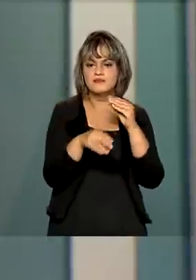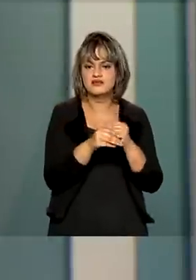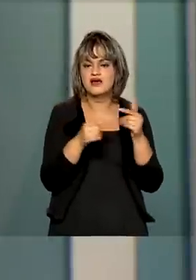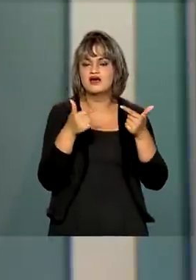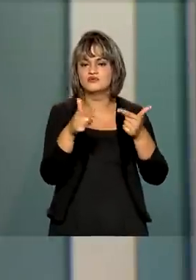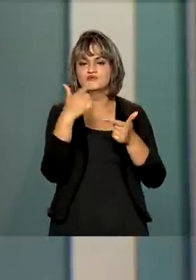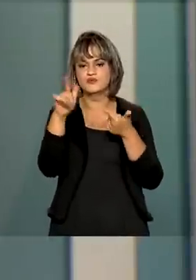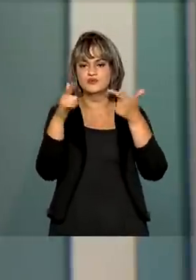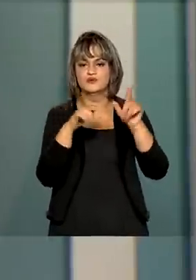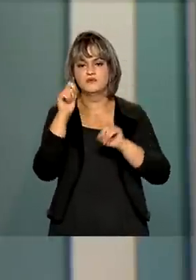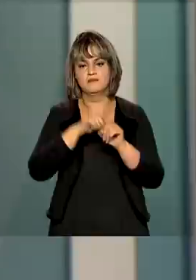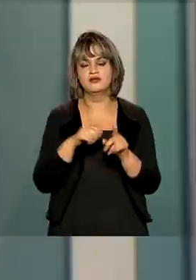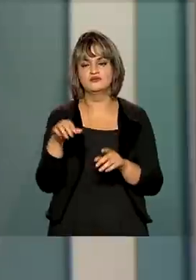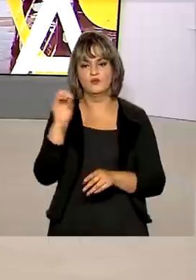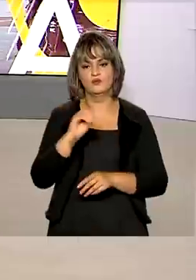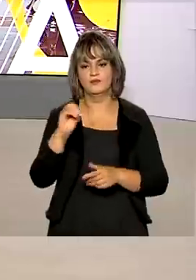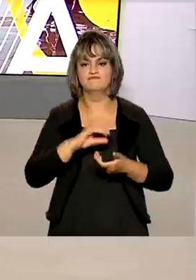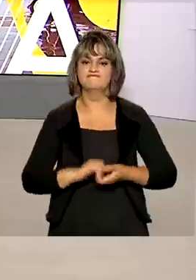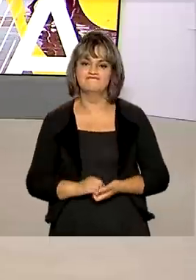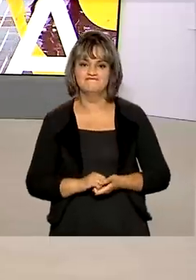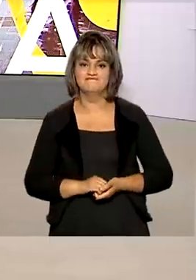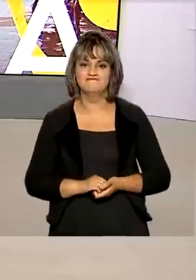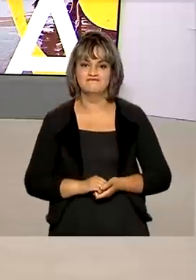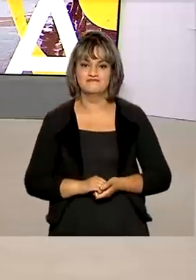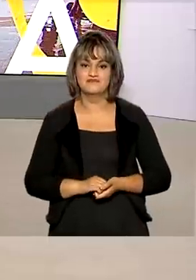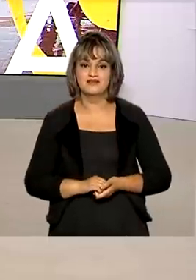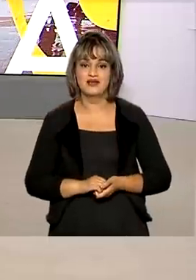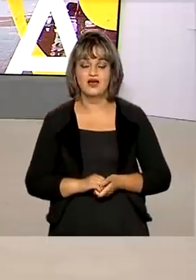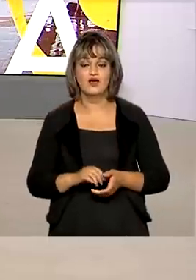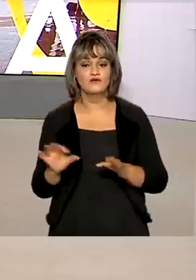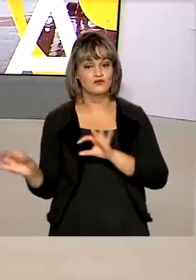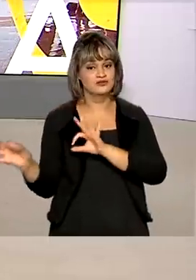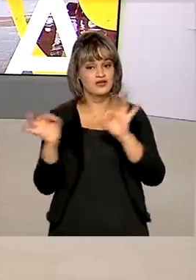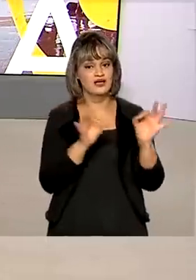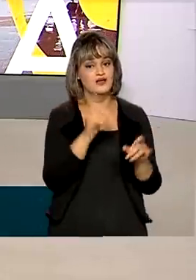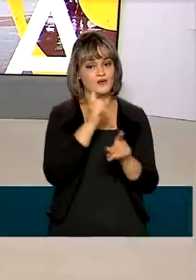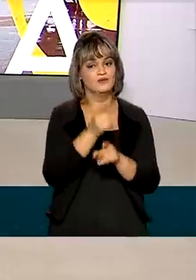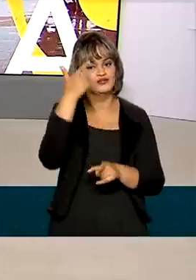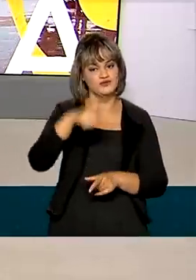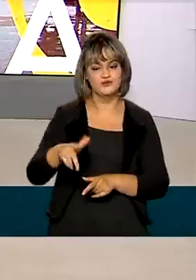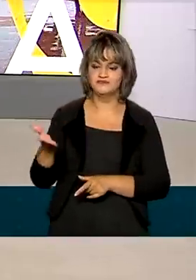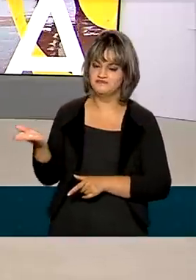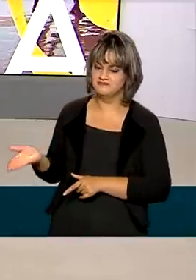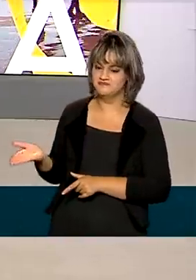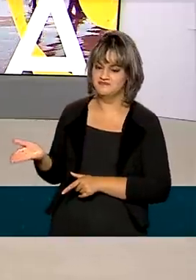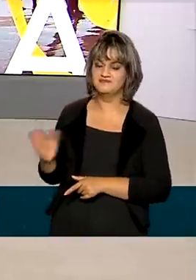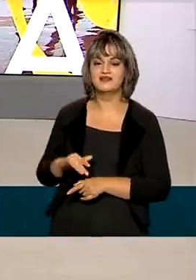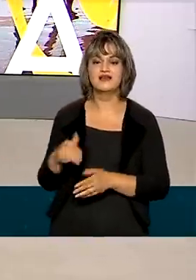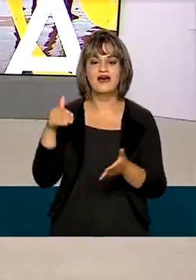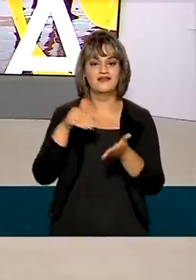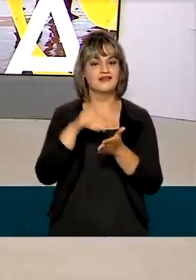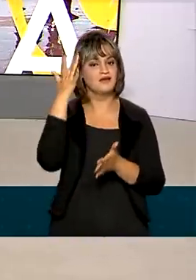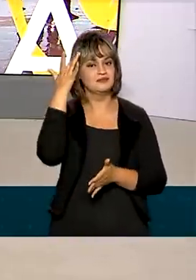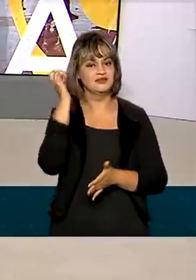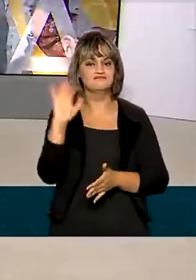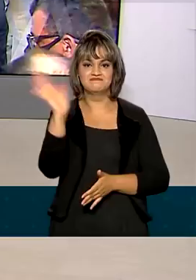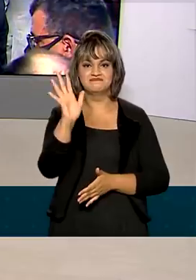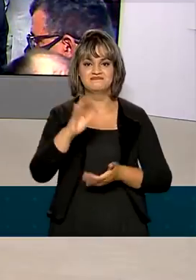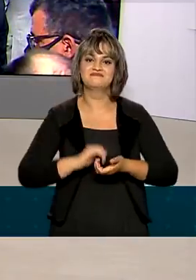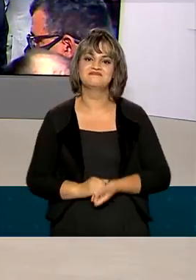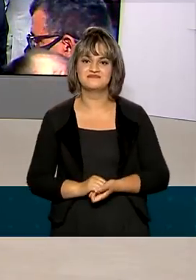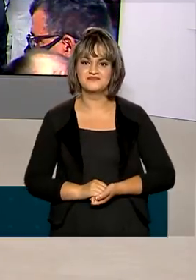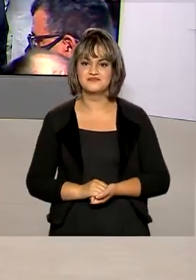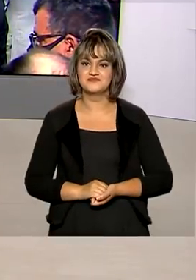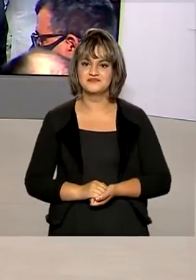ações ainda no mês de outubro. As reportagens de hoje estão nas nossas redes sociais. A gente volta a encontrar amanhã. Tchau,